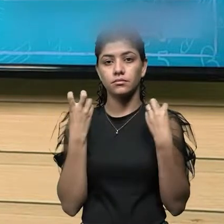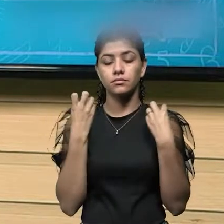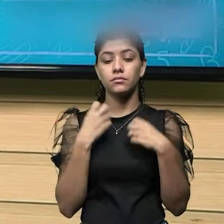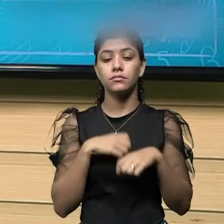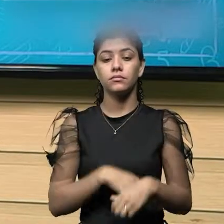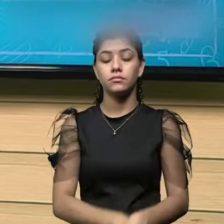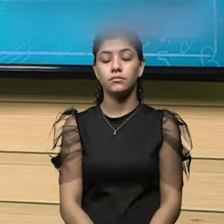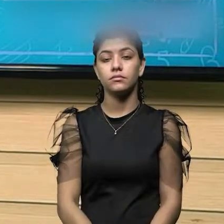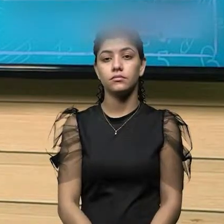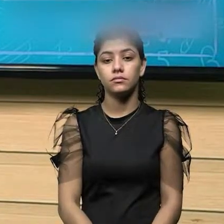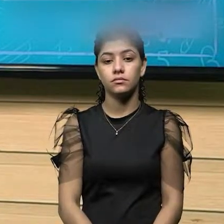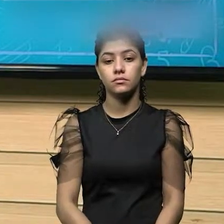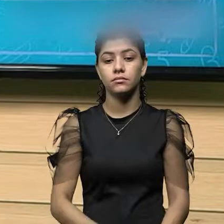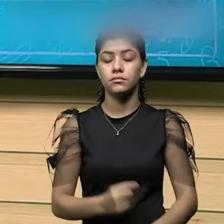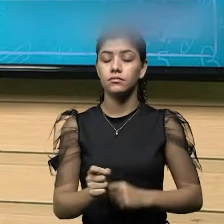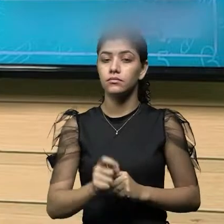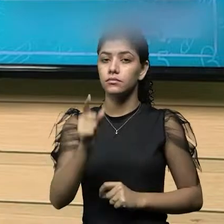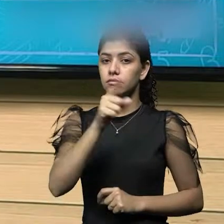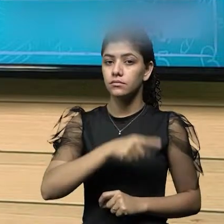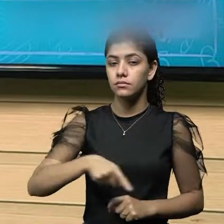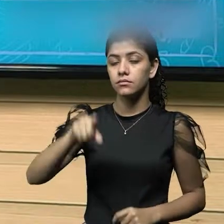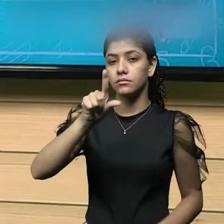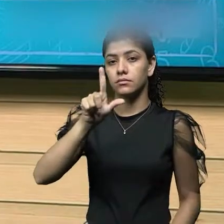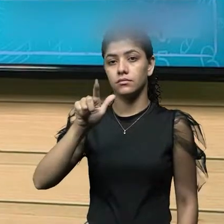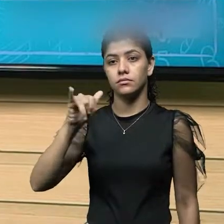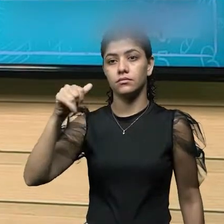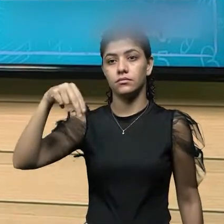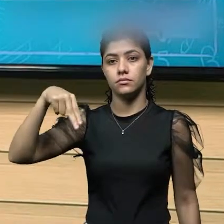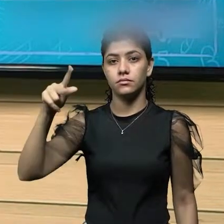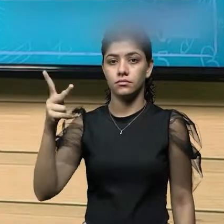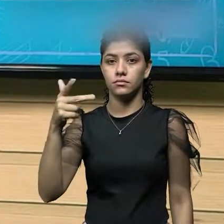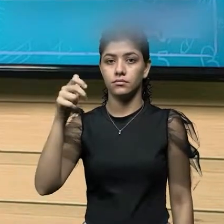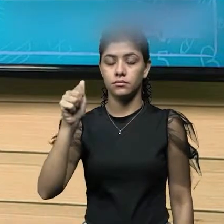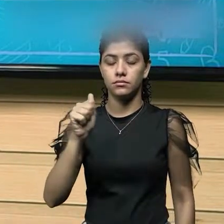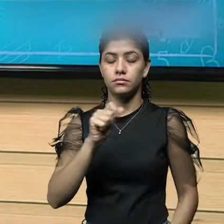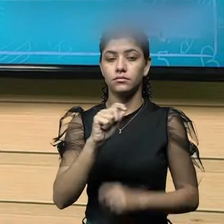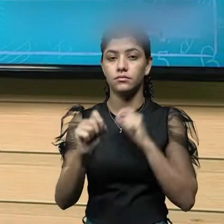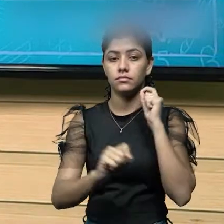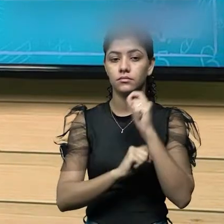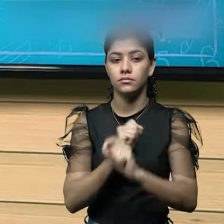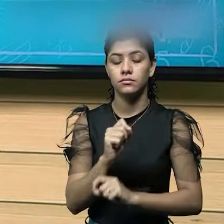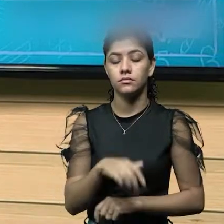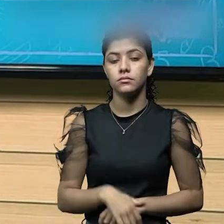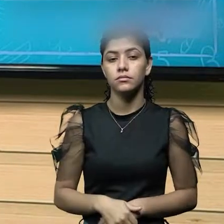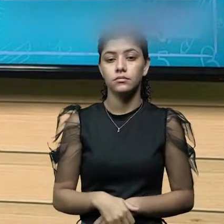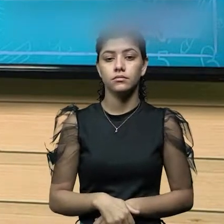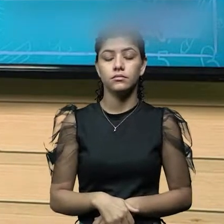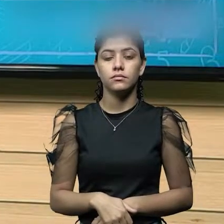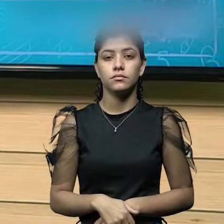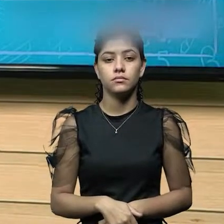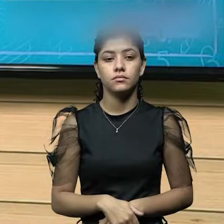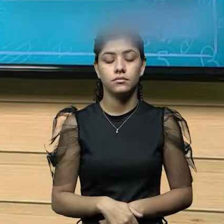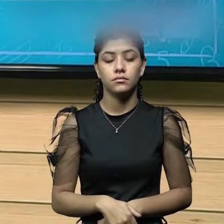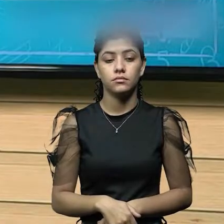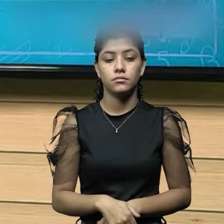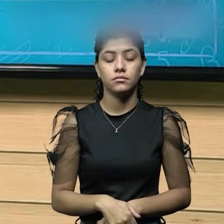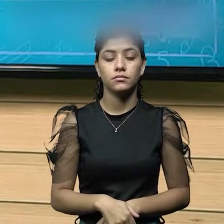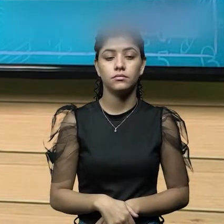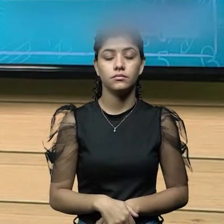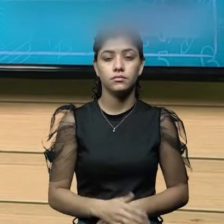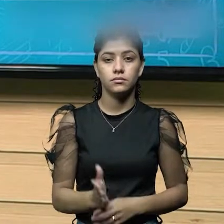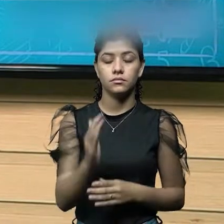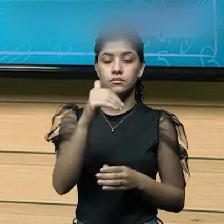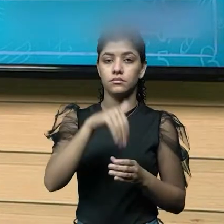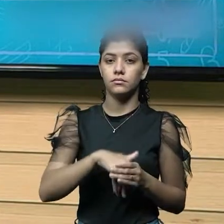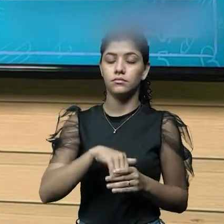esta linha que será medido ali, esse diâmetro dentro